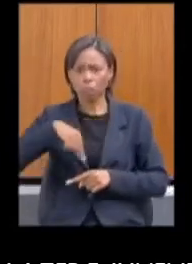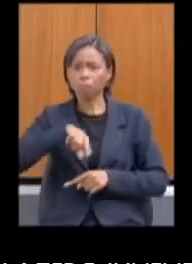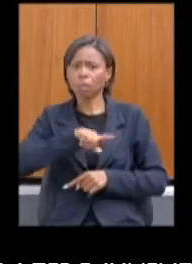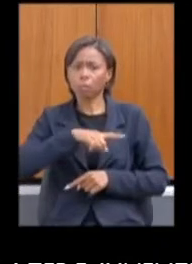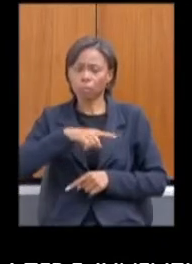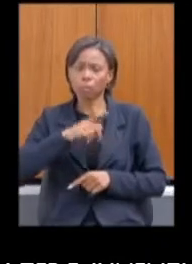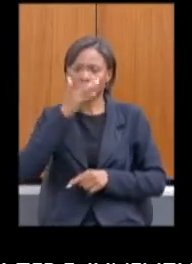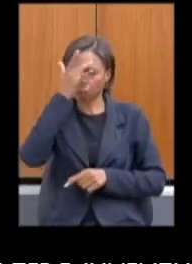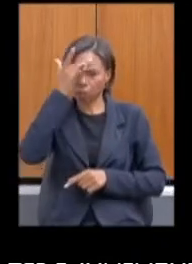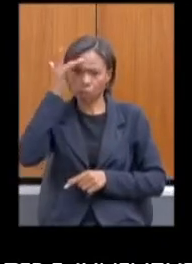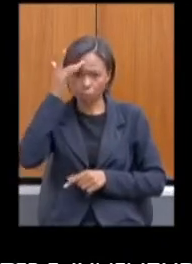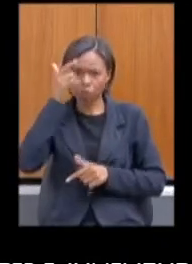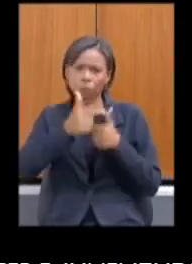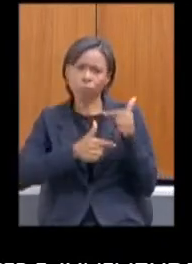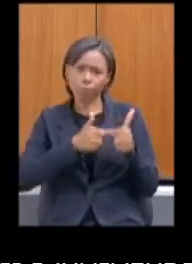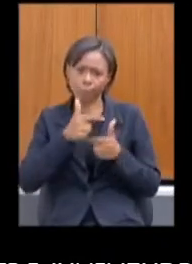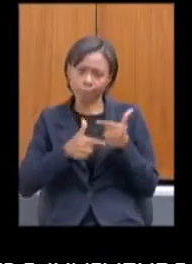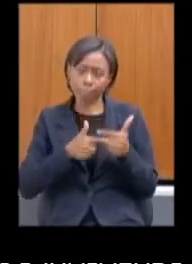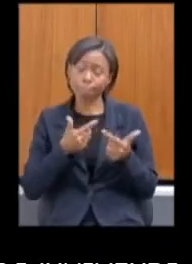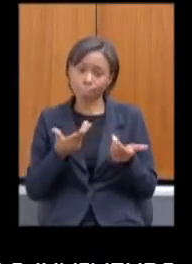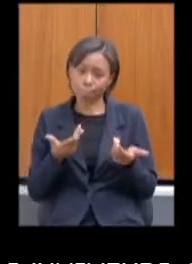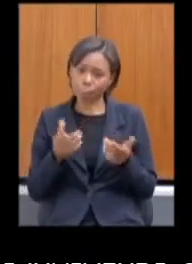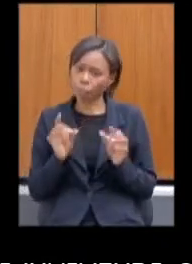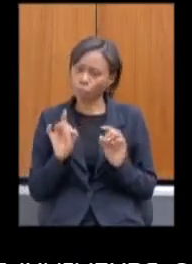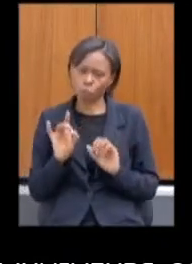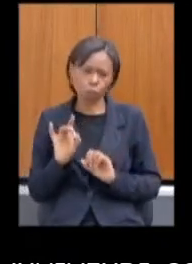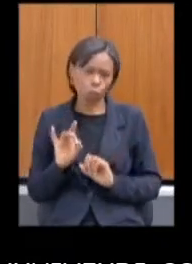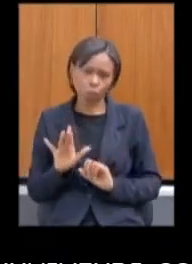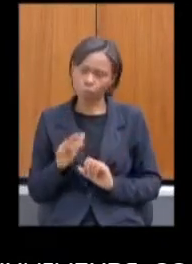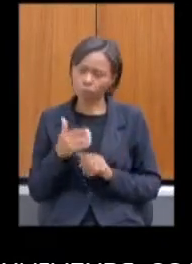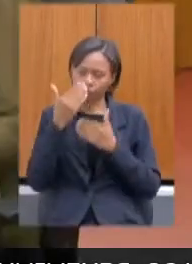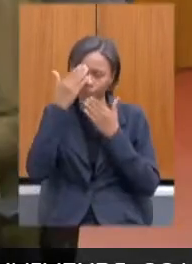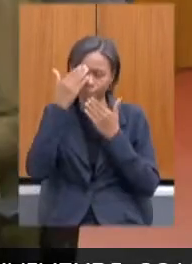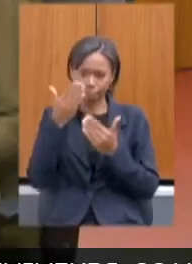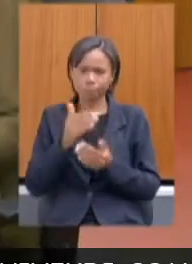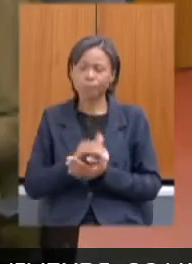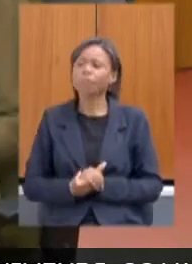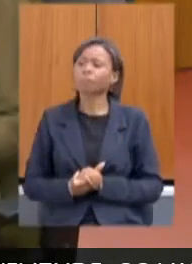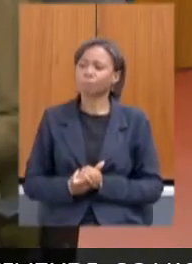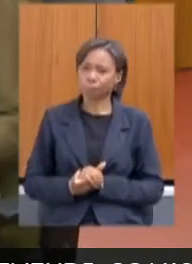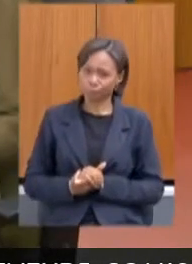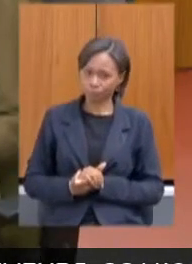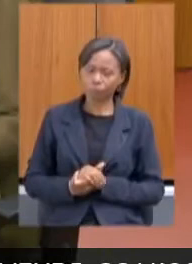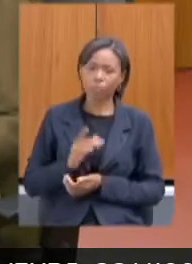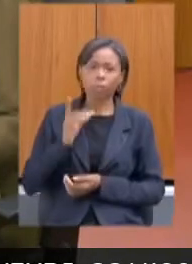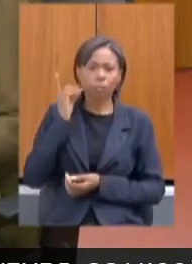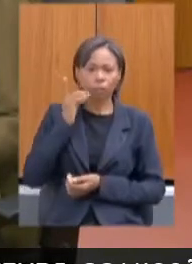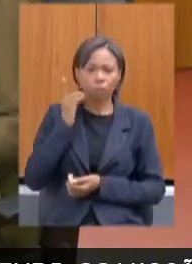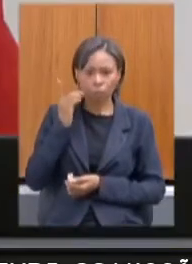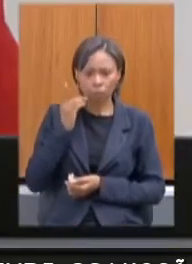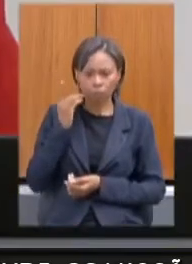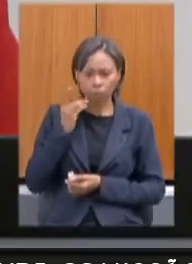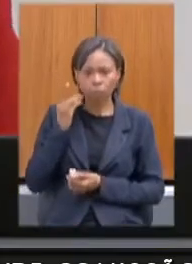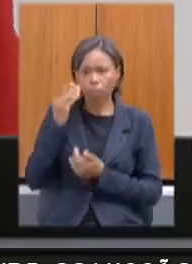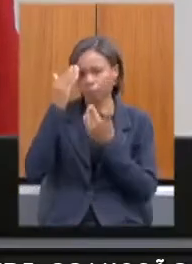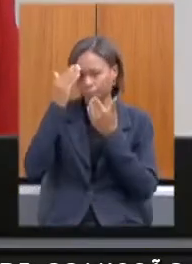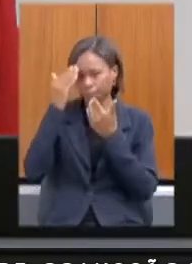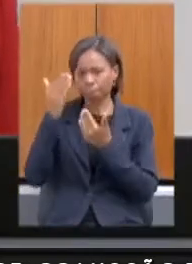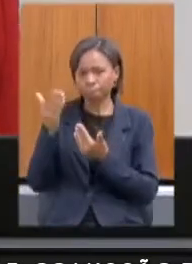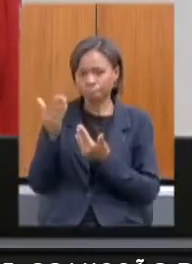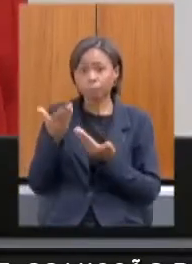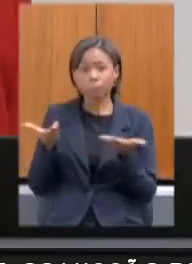desse segmento. É só isso, Presidente, agradeço. Ok, obrigada, deputado Celinho, do Sintro ao Céu.